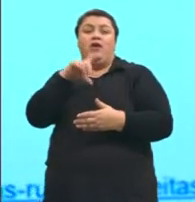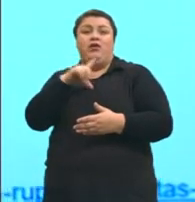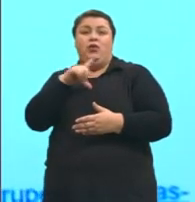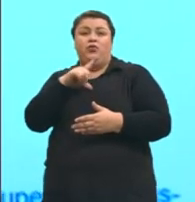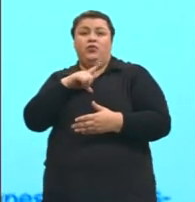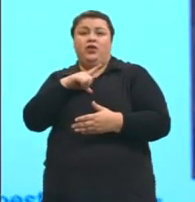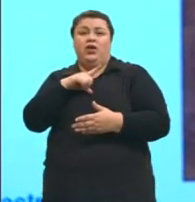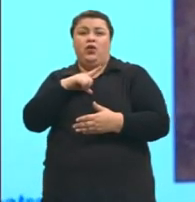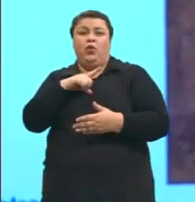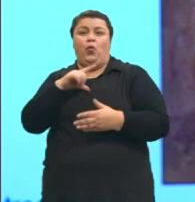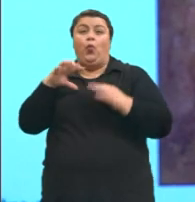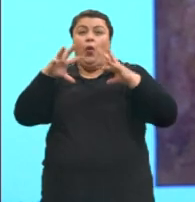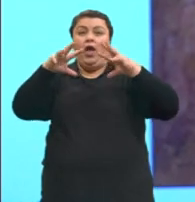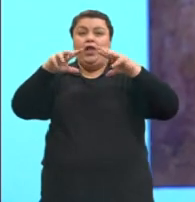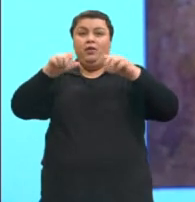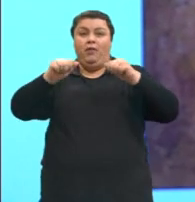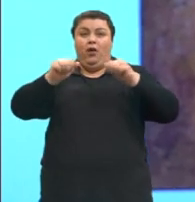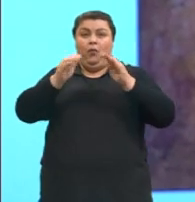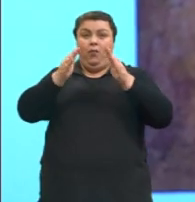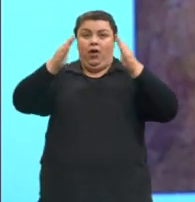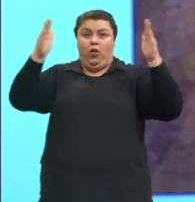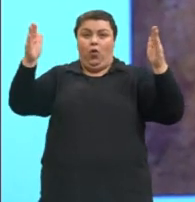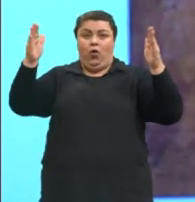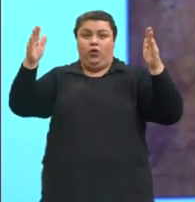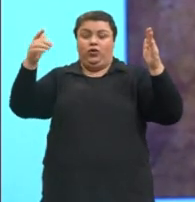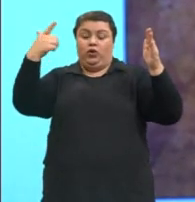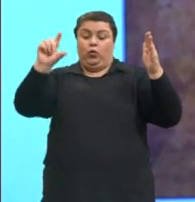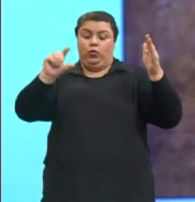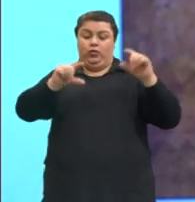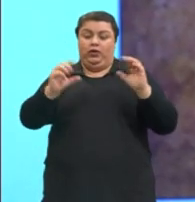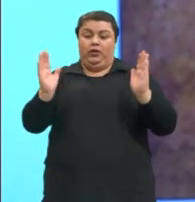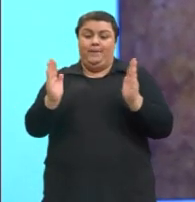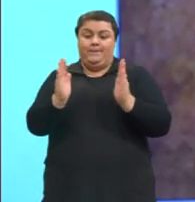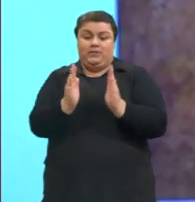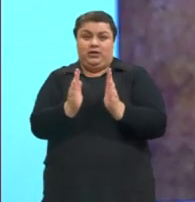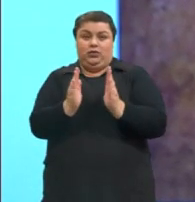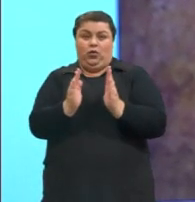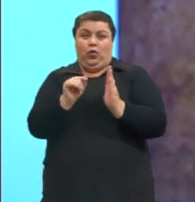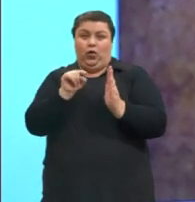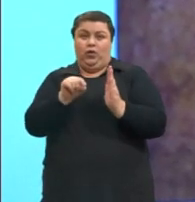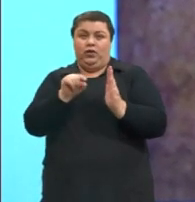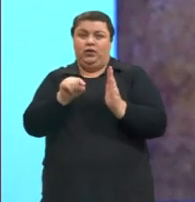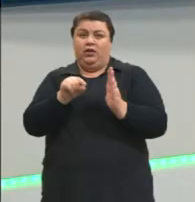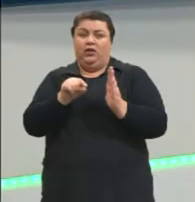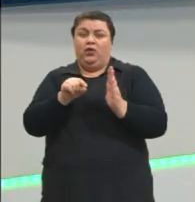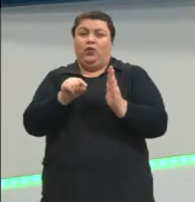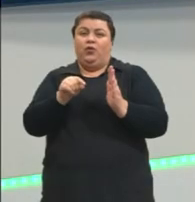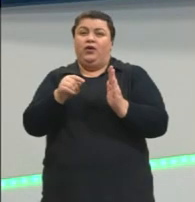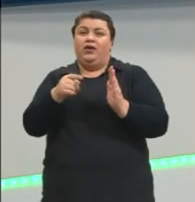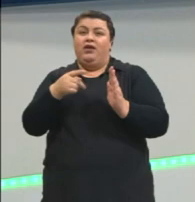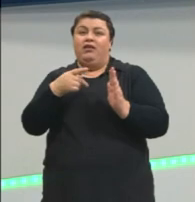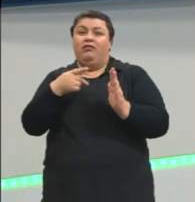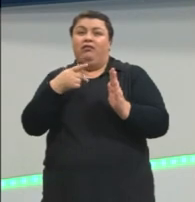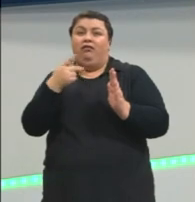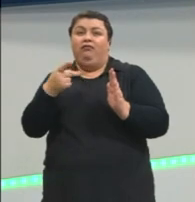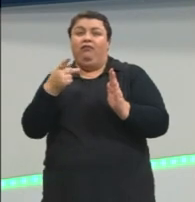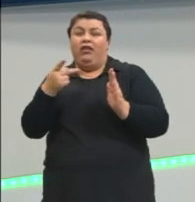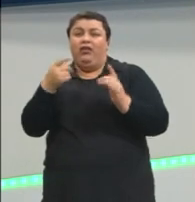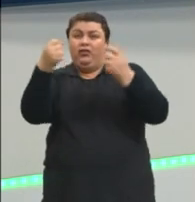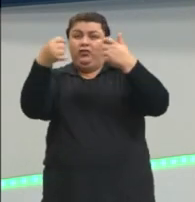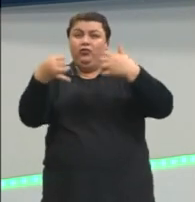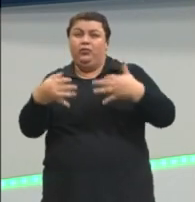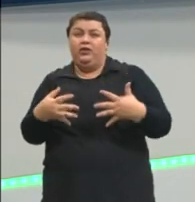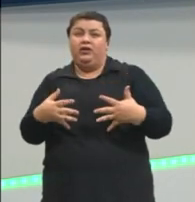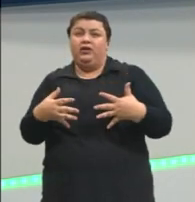chegando, um animal maior com um animal menor. Então, provavelmente, aqui, ele está falando sobre um animal que